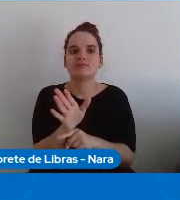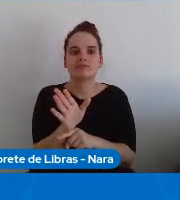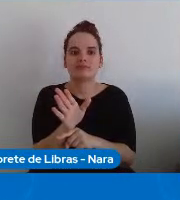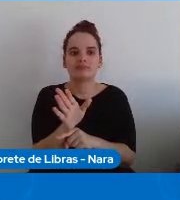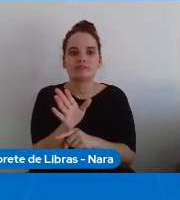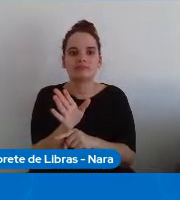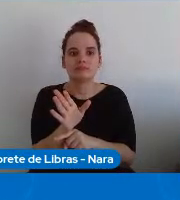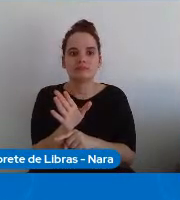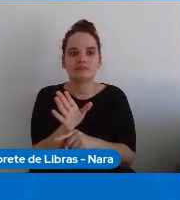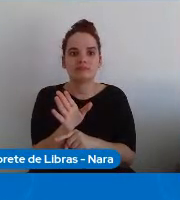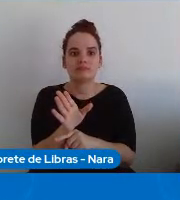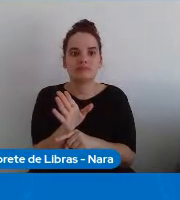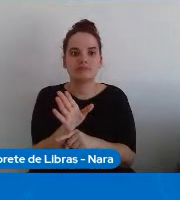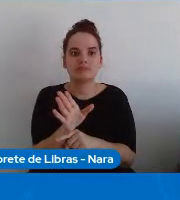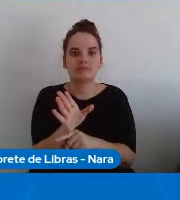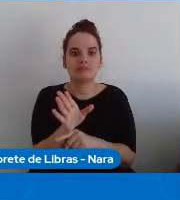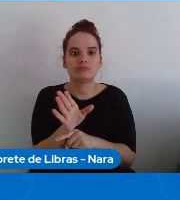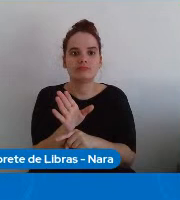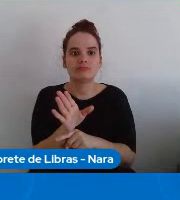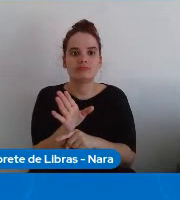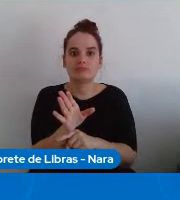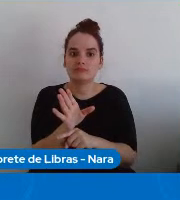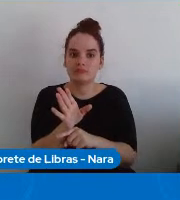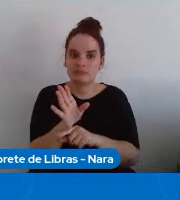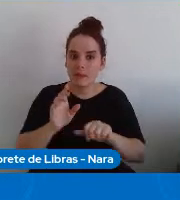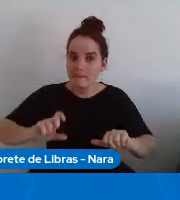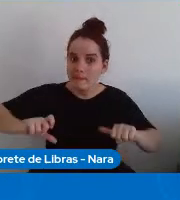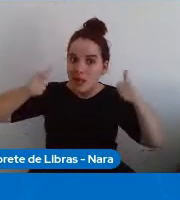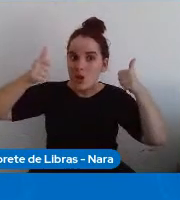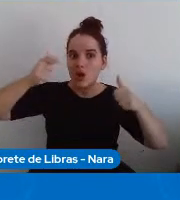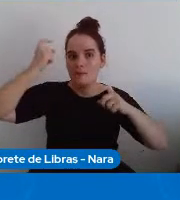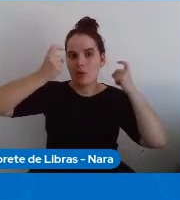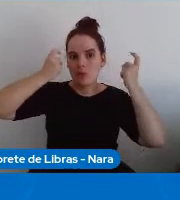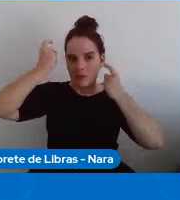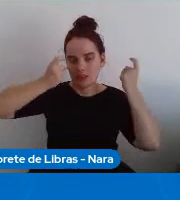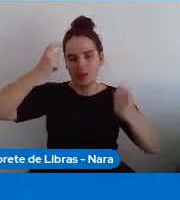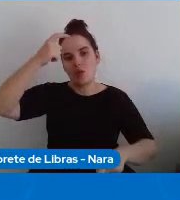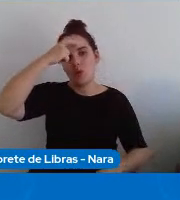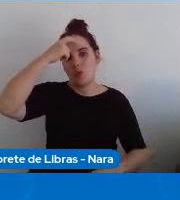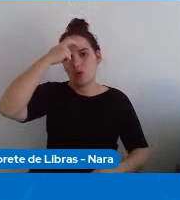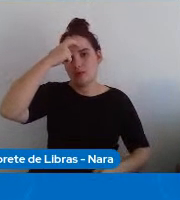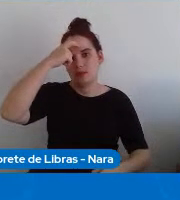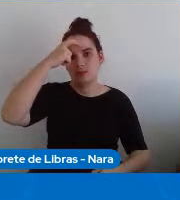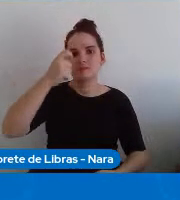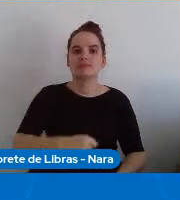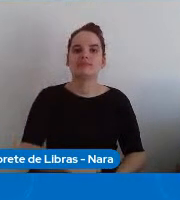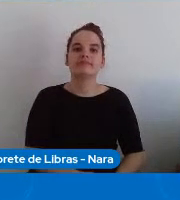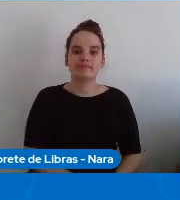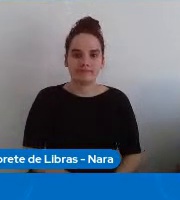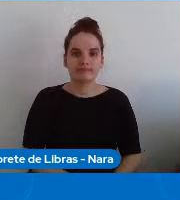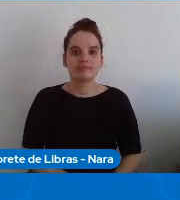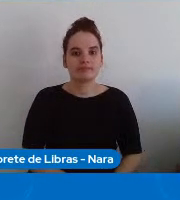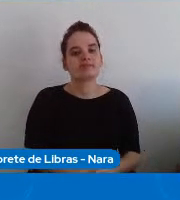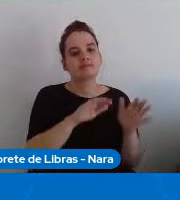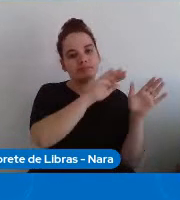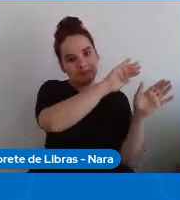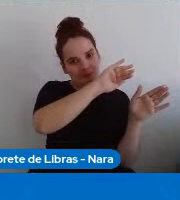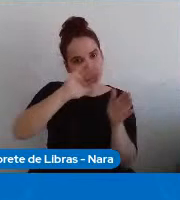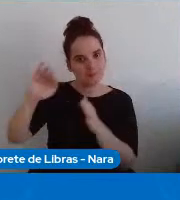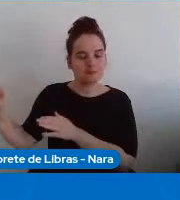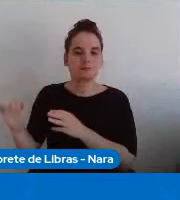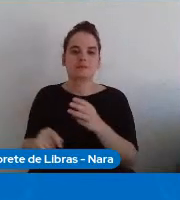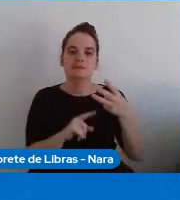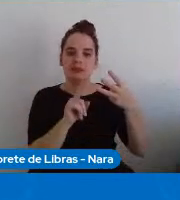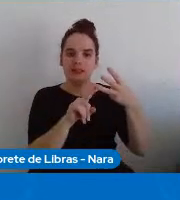ou a promover essa preocupação essa conscientização e finalmente no eixo 3